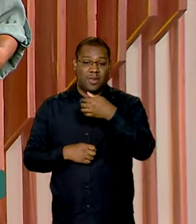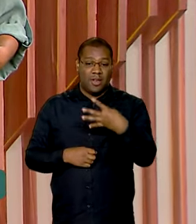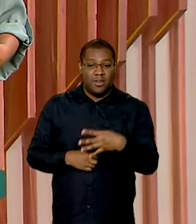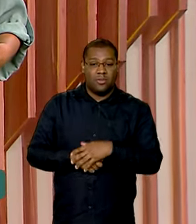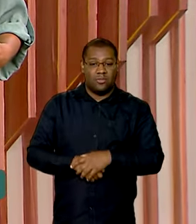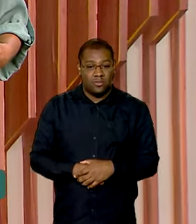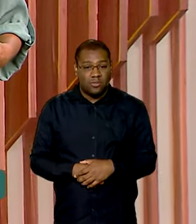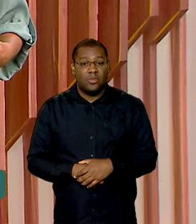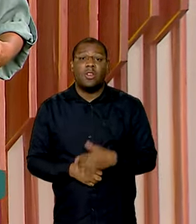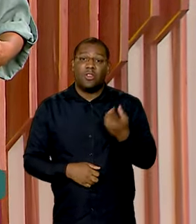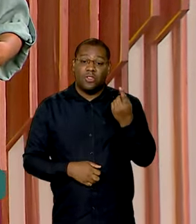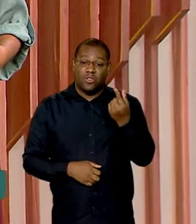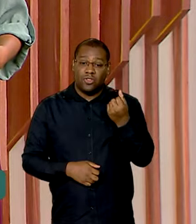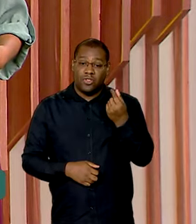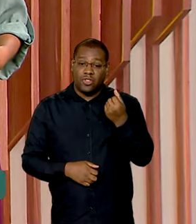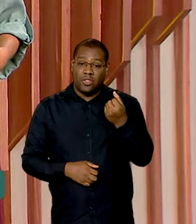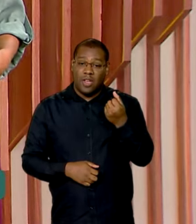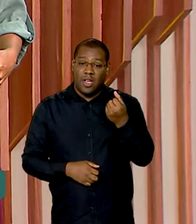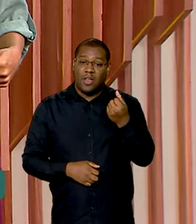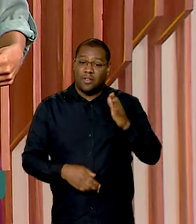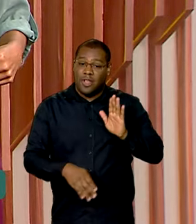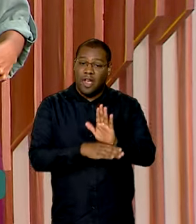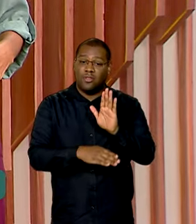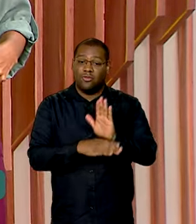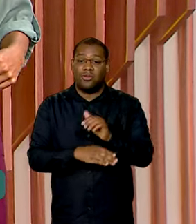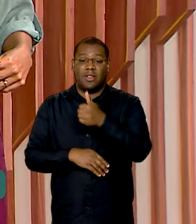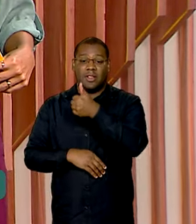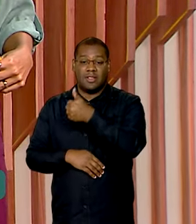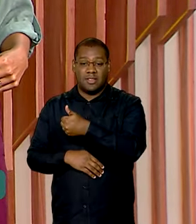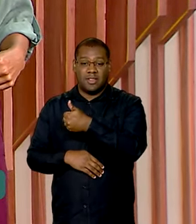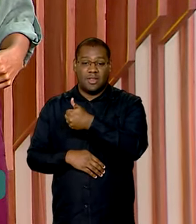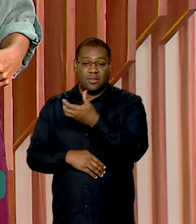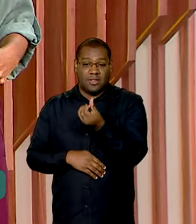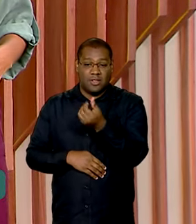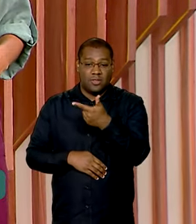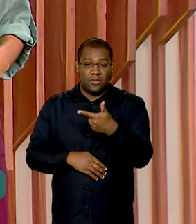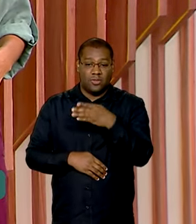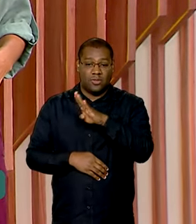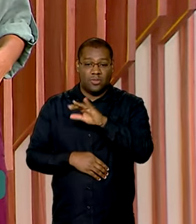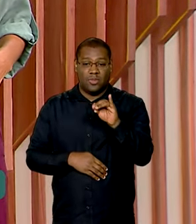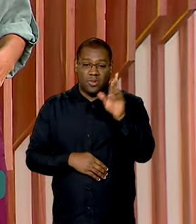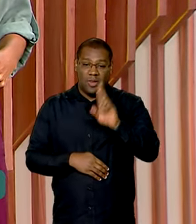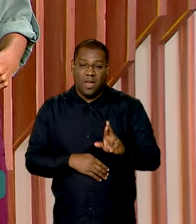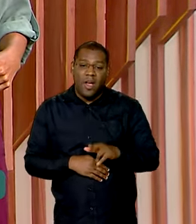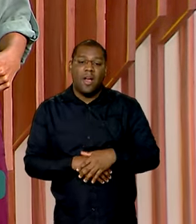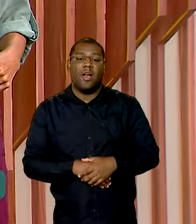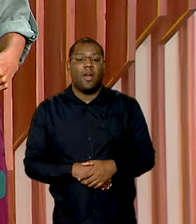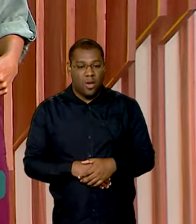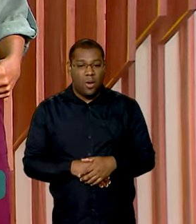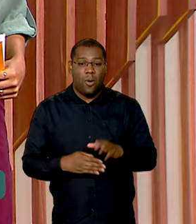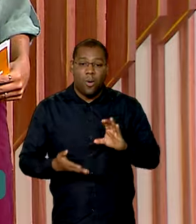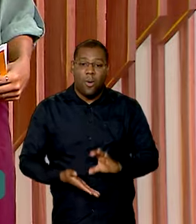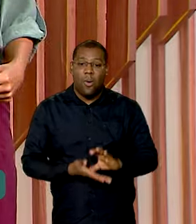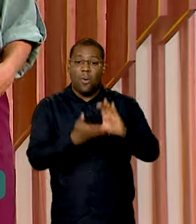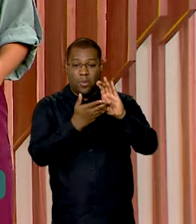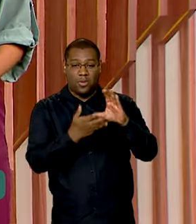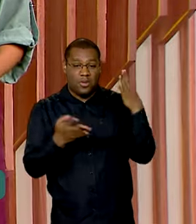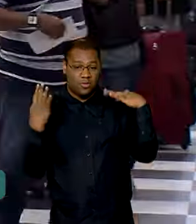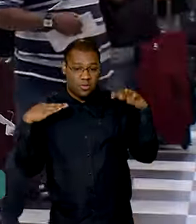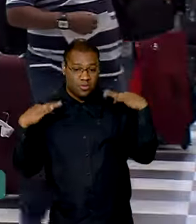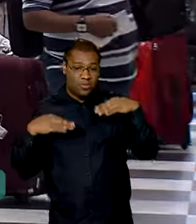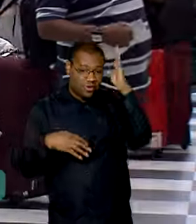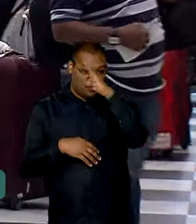bilhões de reais. Foi o que revelou o relatório da Confederação Nacional do Comércio de Bens, Serviços e Turismo.